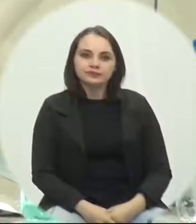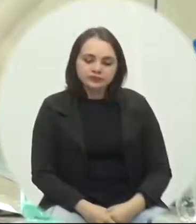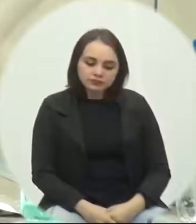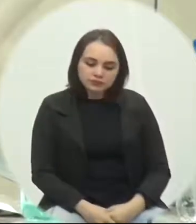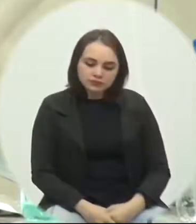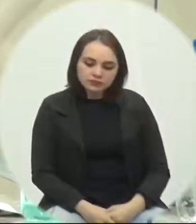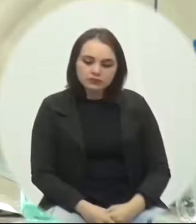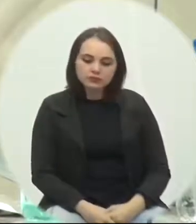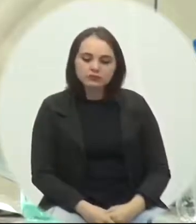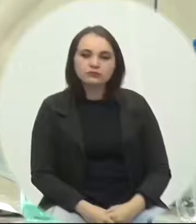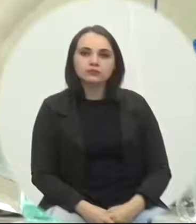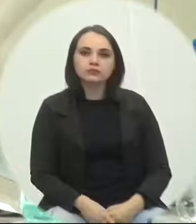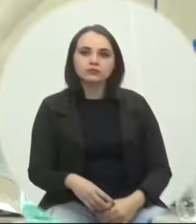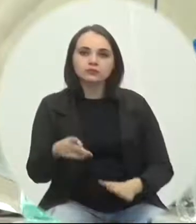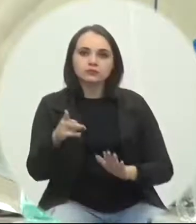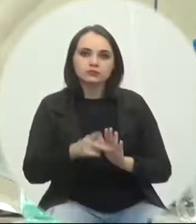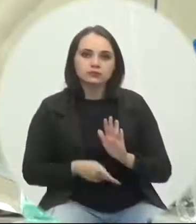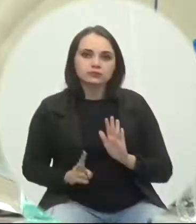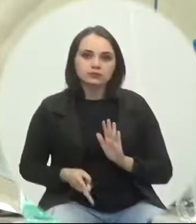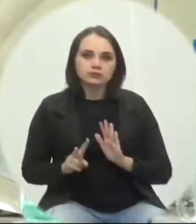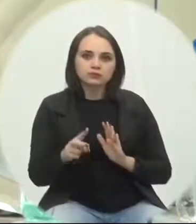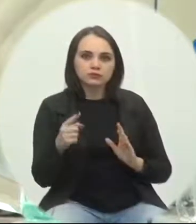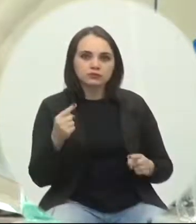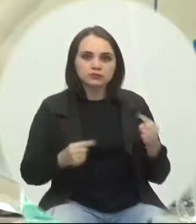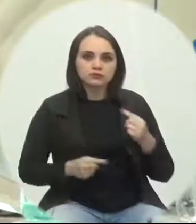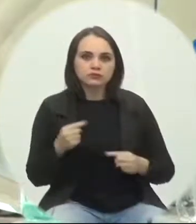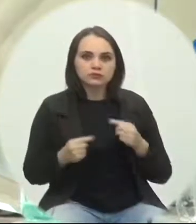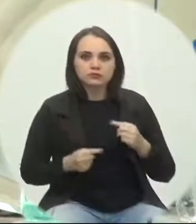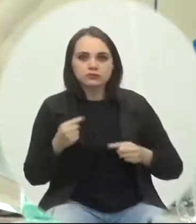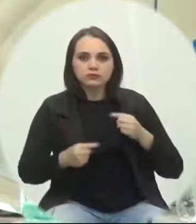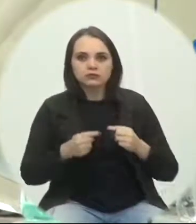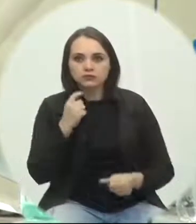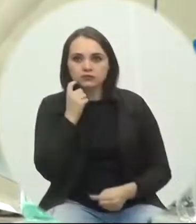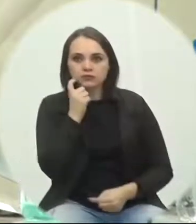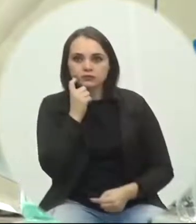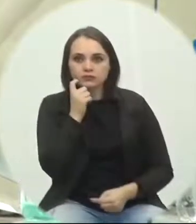O projeto continua em discussão.